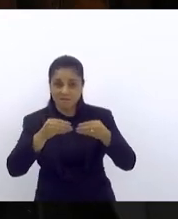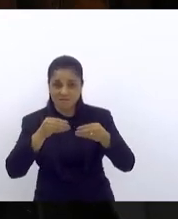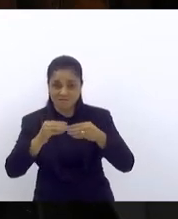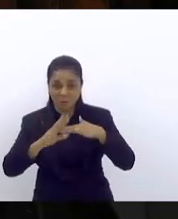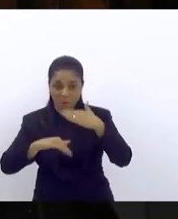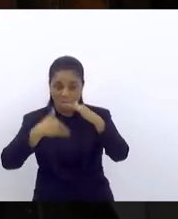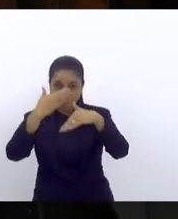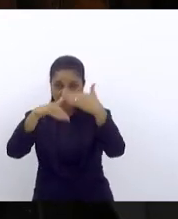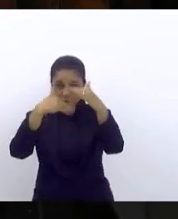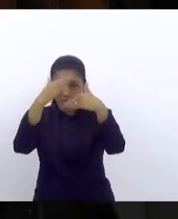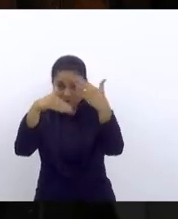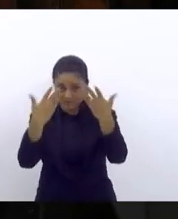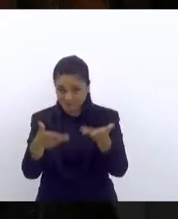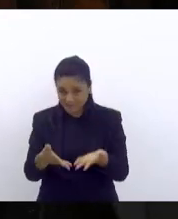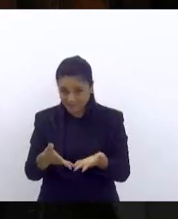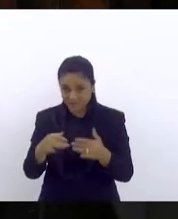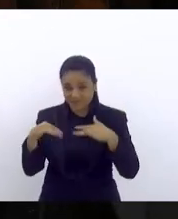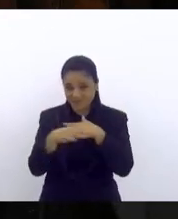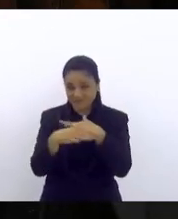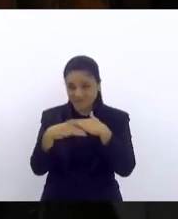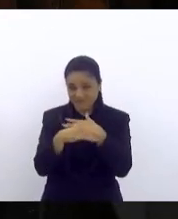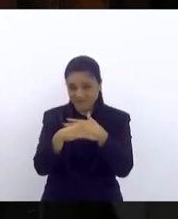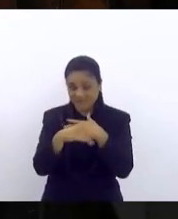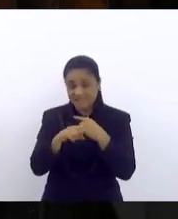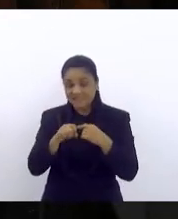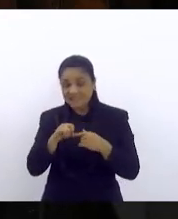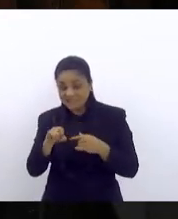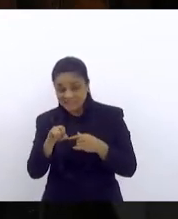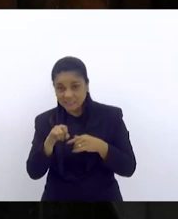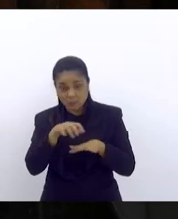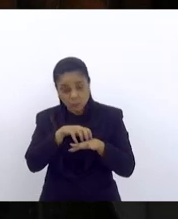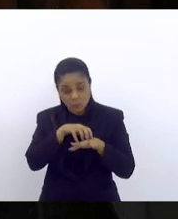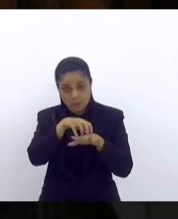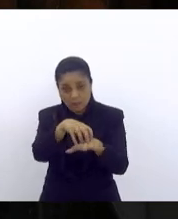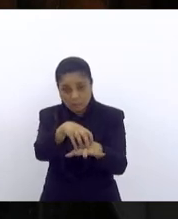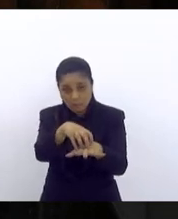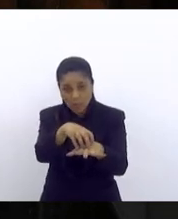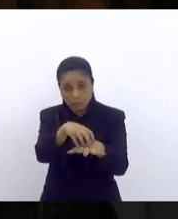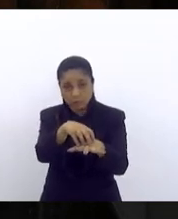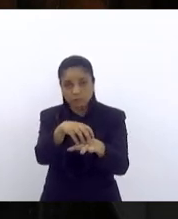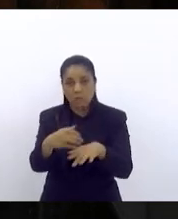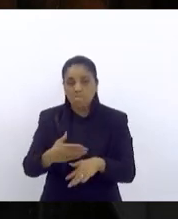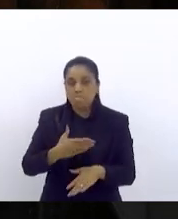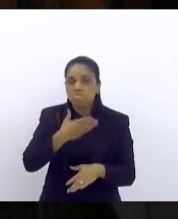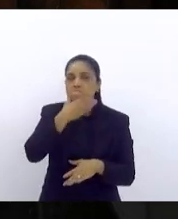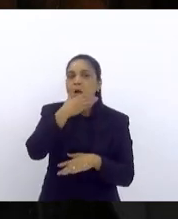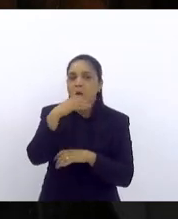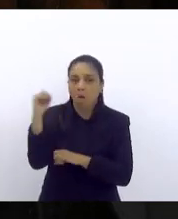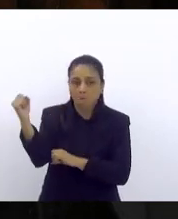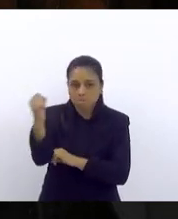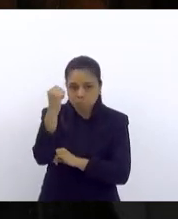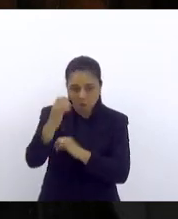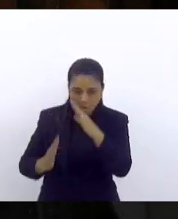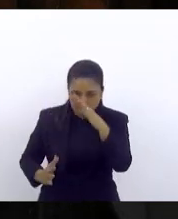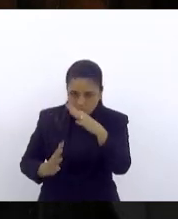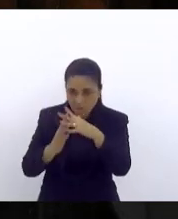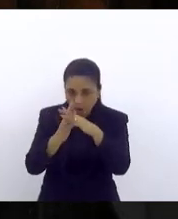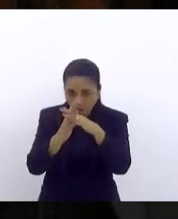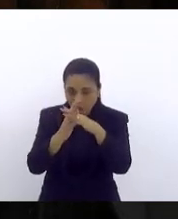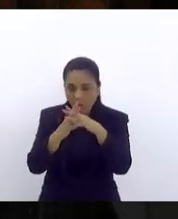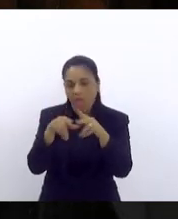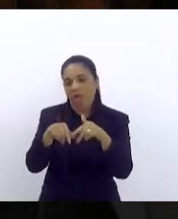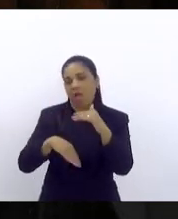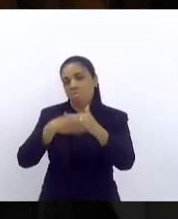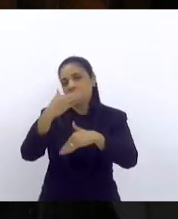transporte colapsar colapsa o sistema produtivo e aí